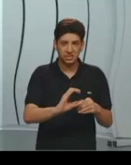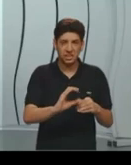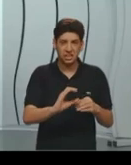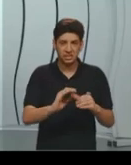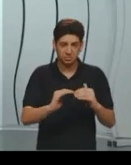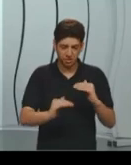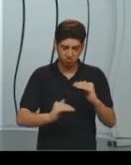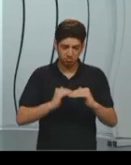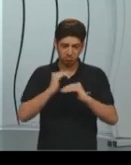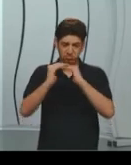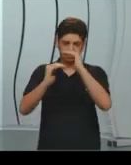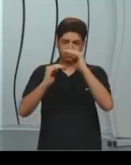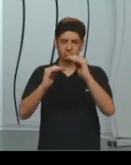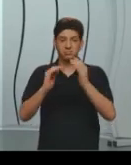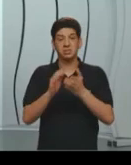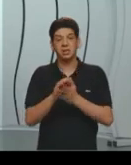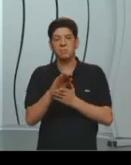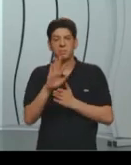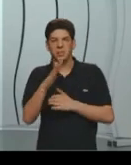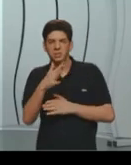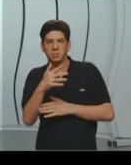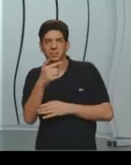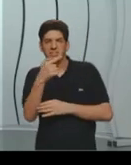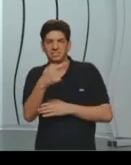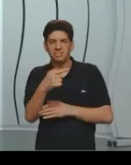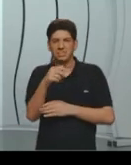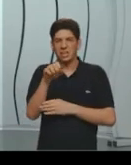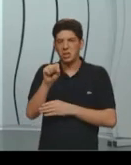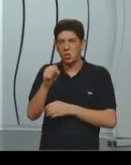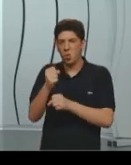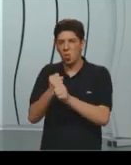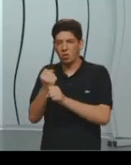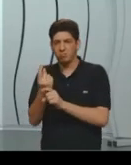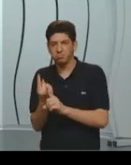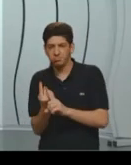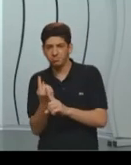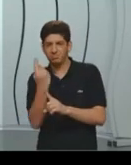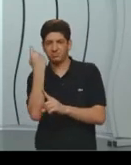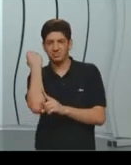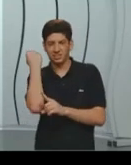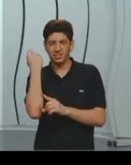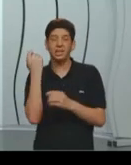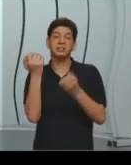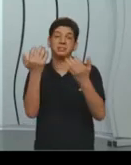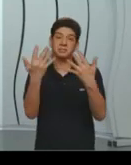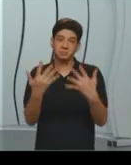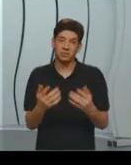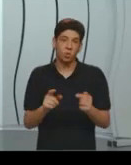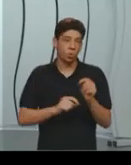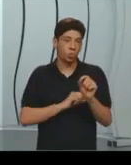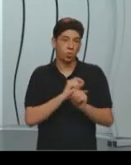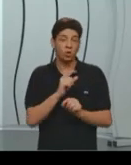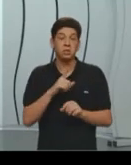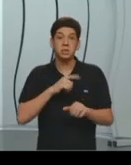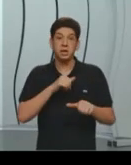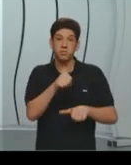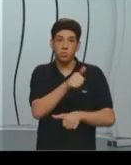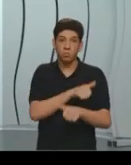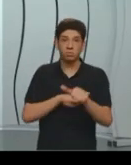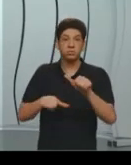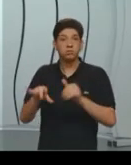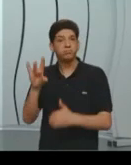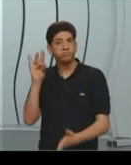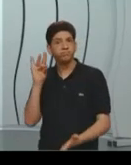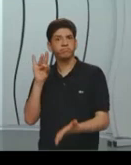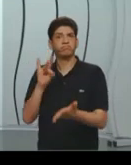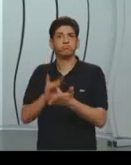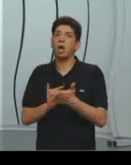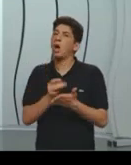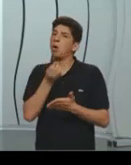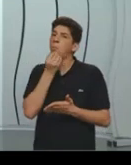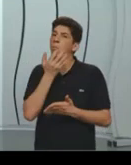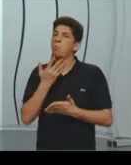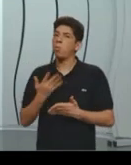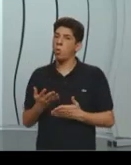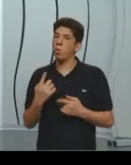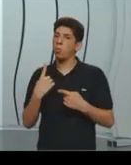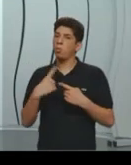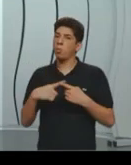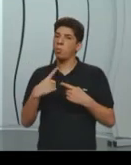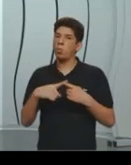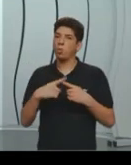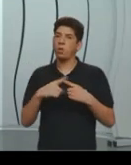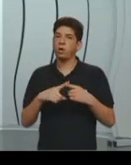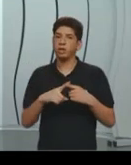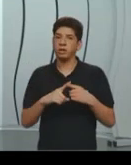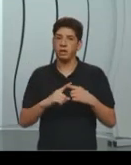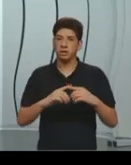sete, oito anos atrás, quando a gente ia falar de desigualdade, a gente falava disso, porque teve mudanças reais, que é, a gente diminuiu essa